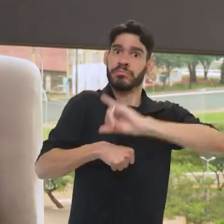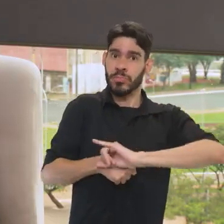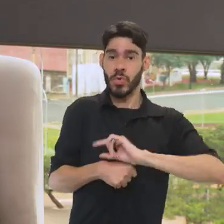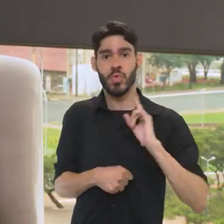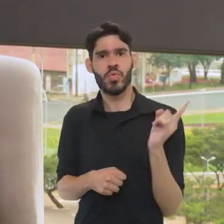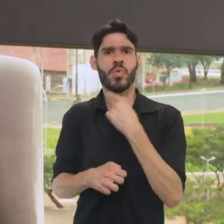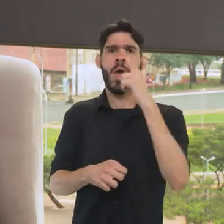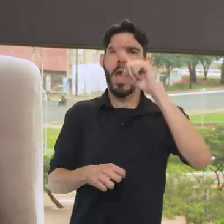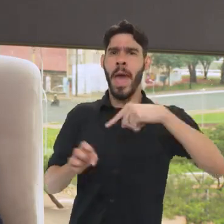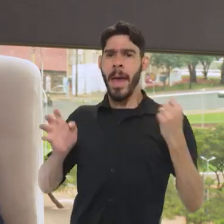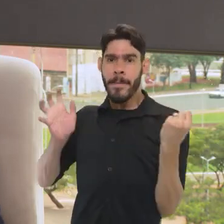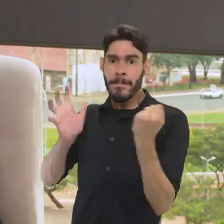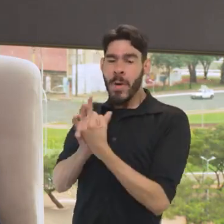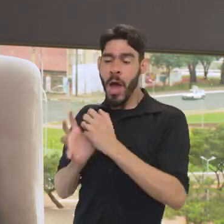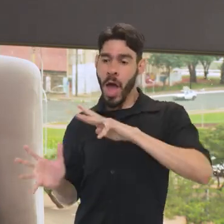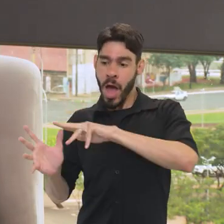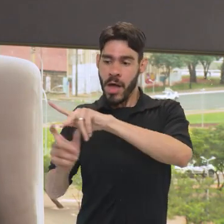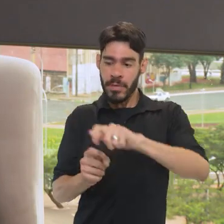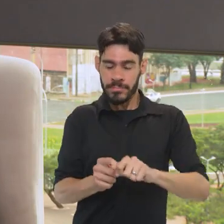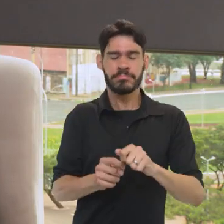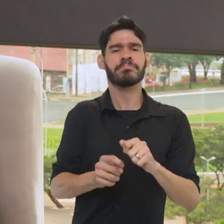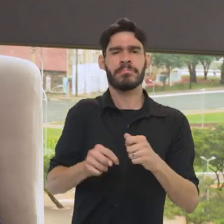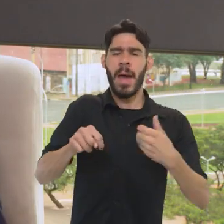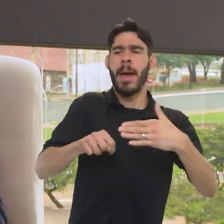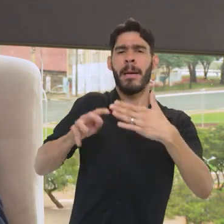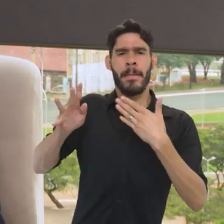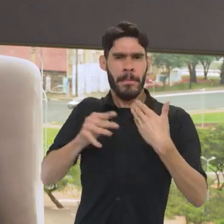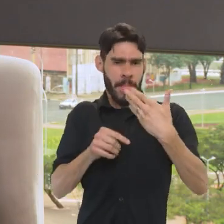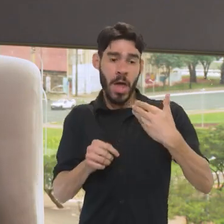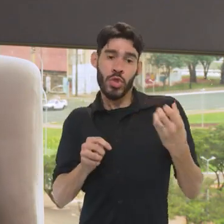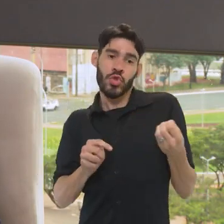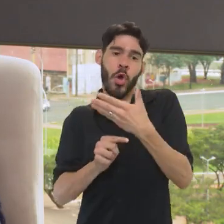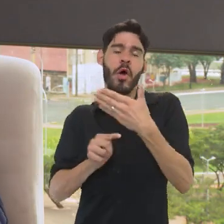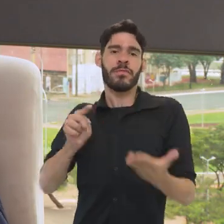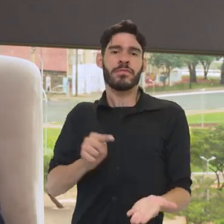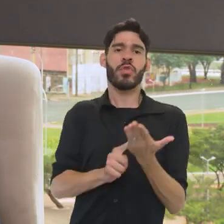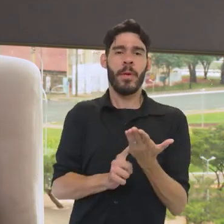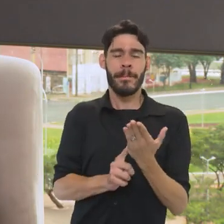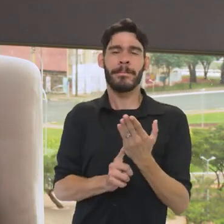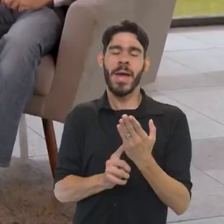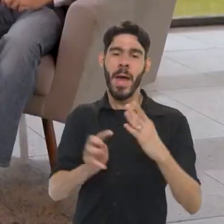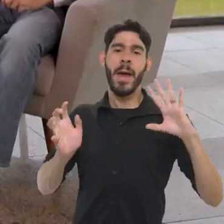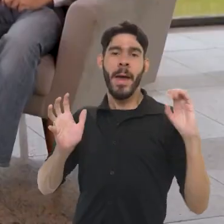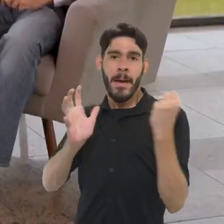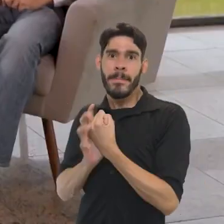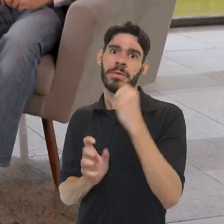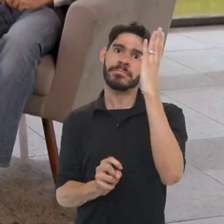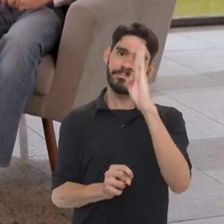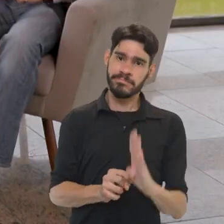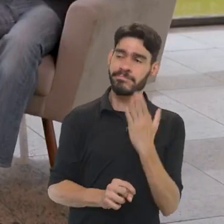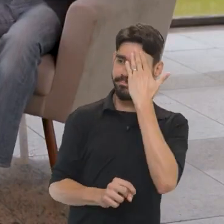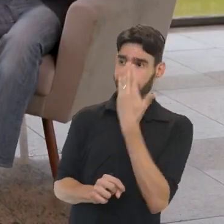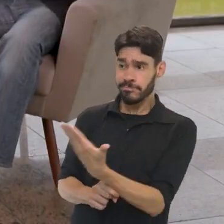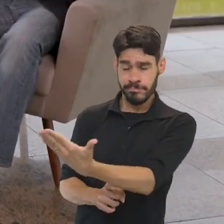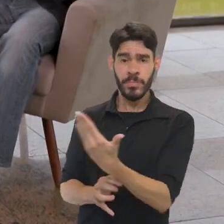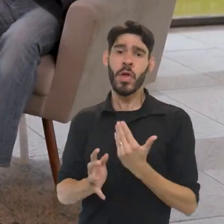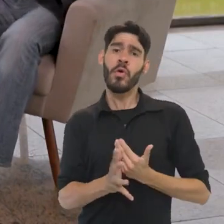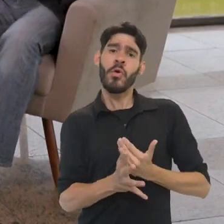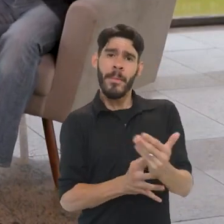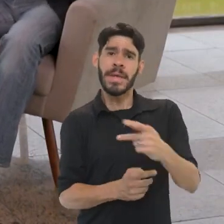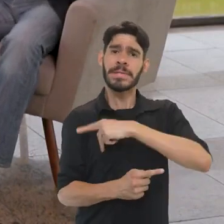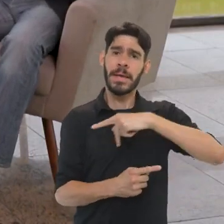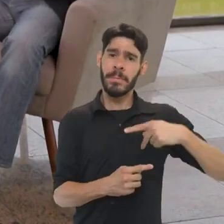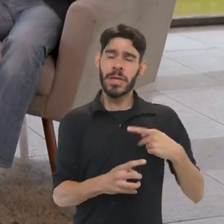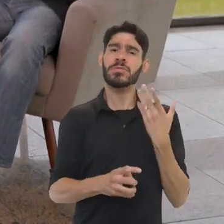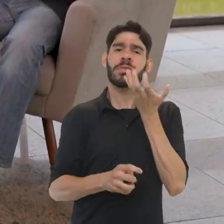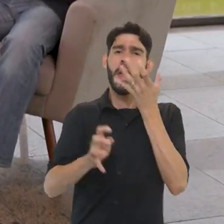que a nossa capital, patrimônio mundial, e para dialogar sobre essa nova agenda do patrimônio no Brasil. Muito obrigado. Para a gente começar,